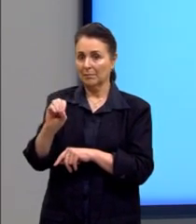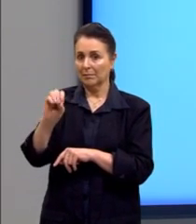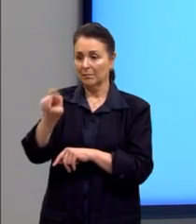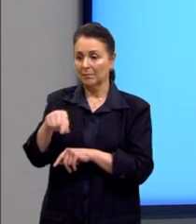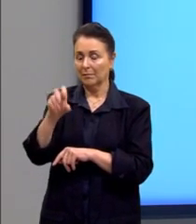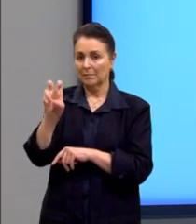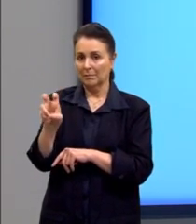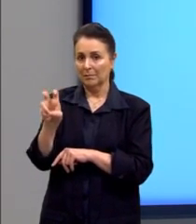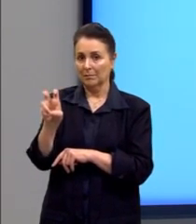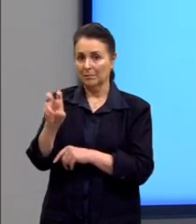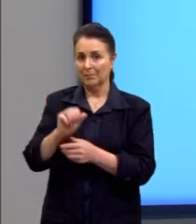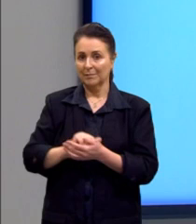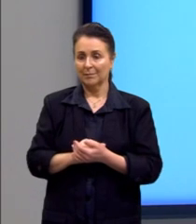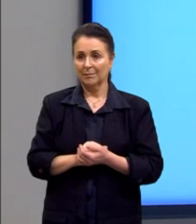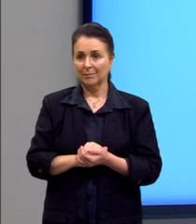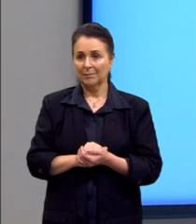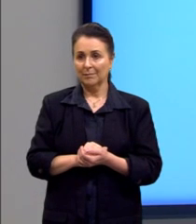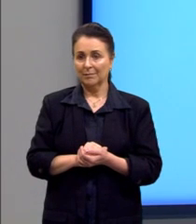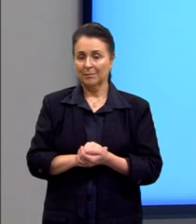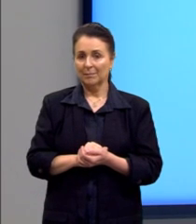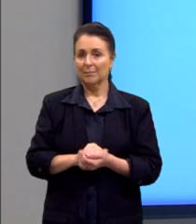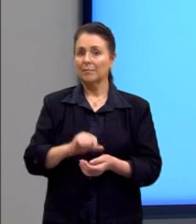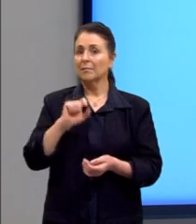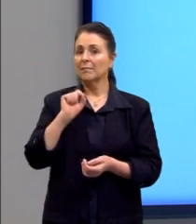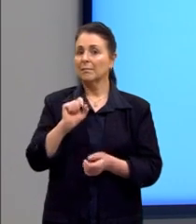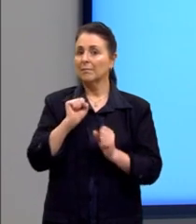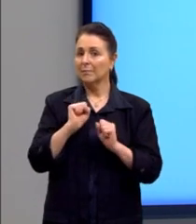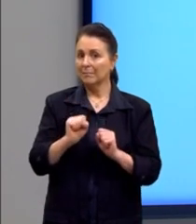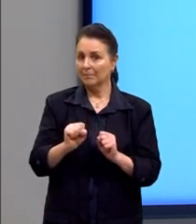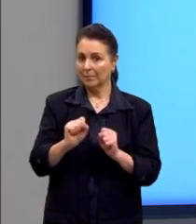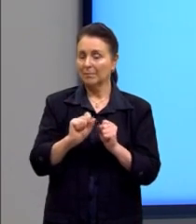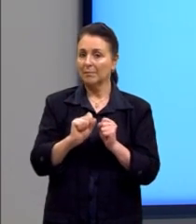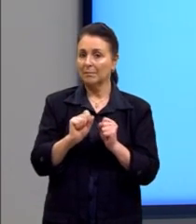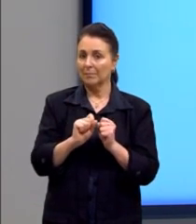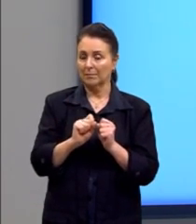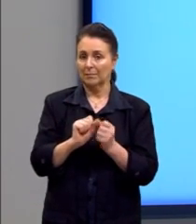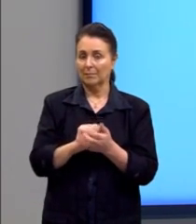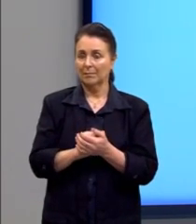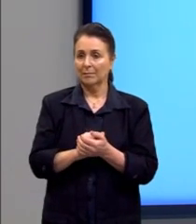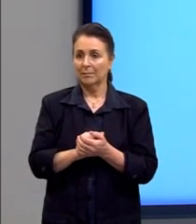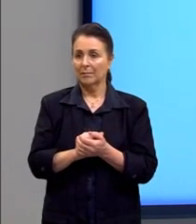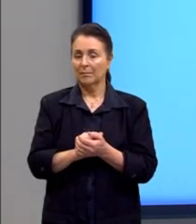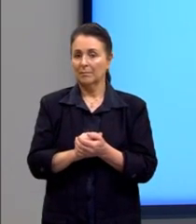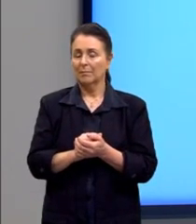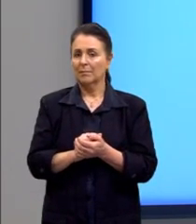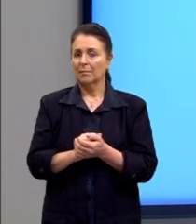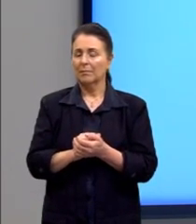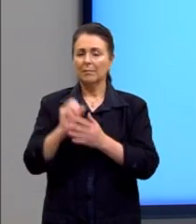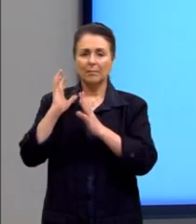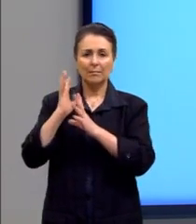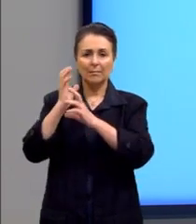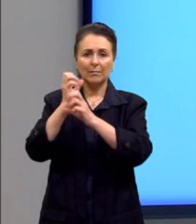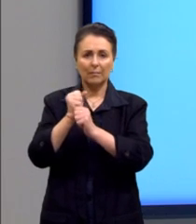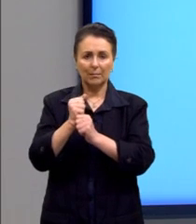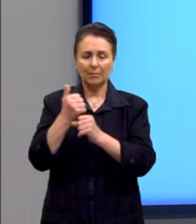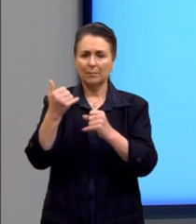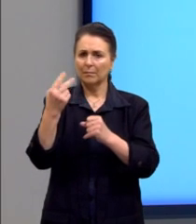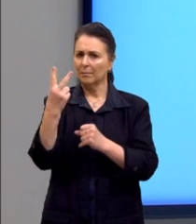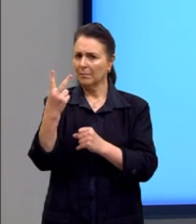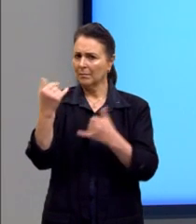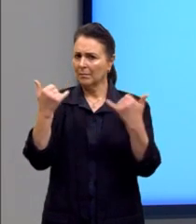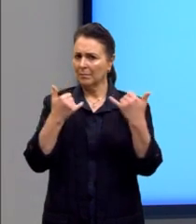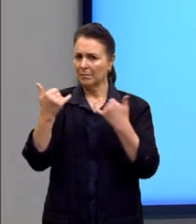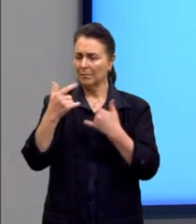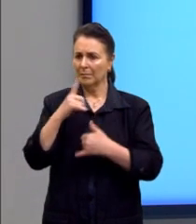,5. O que nós podemos ainda, gente, concluir com essas duas informações que nós